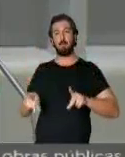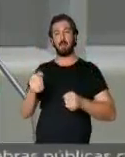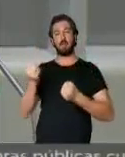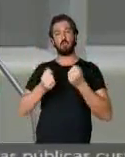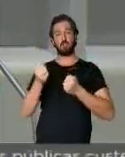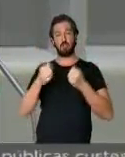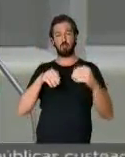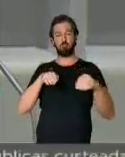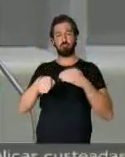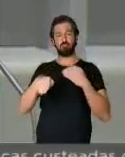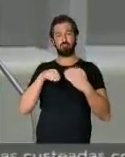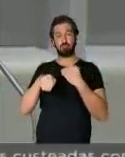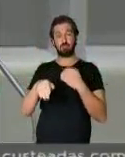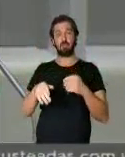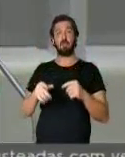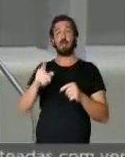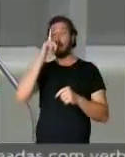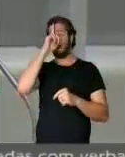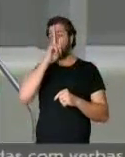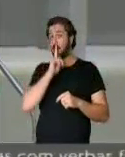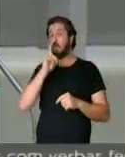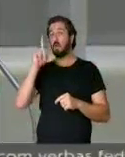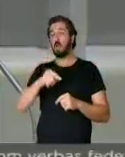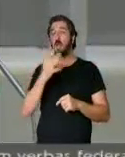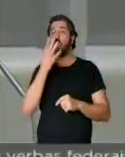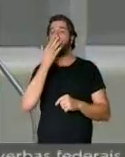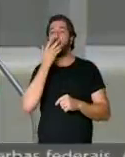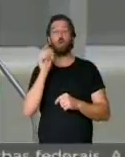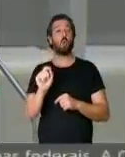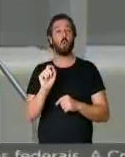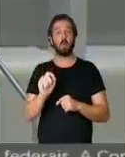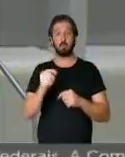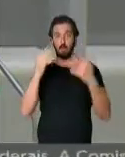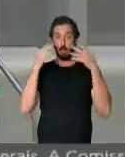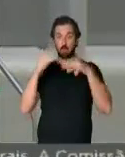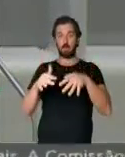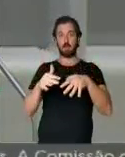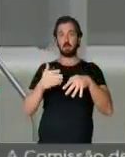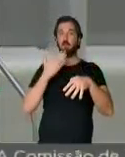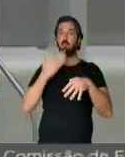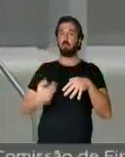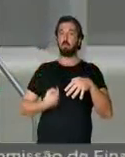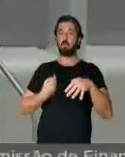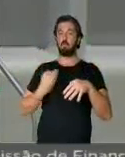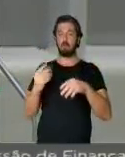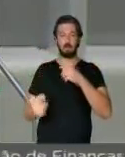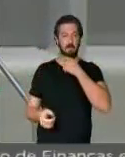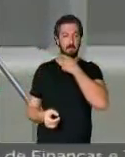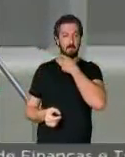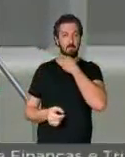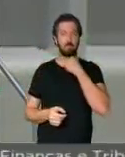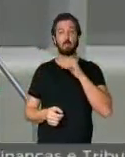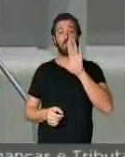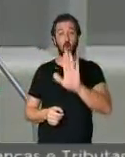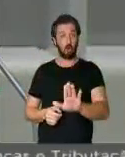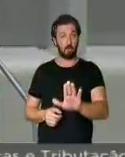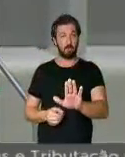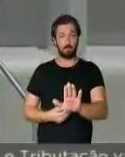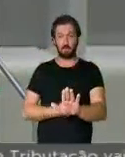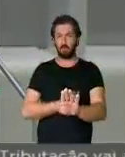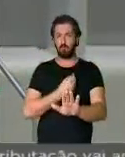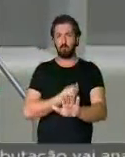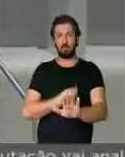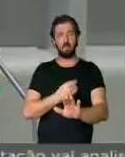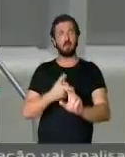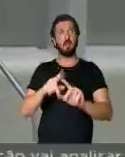trânsito e fazer do amarelo a cor de atenção pela vida. Gente, a vida é